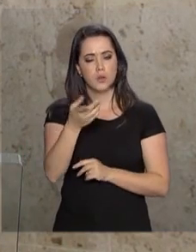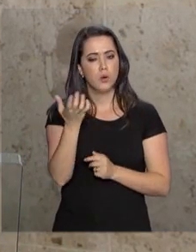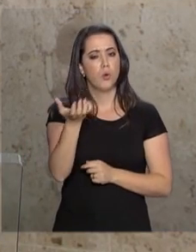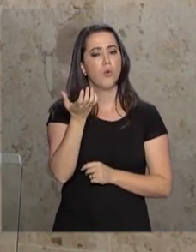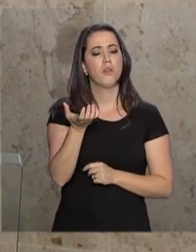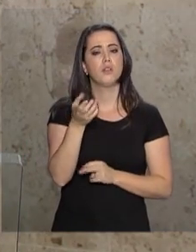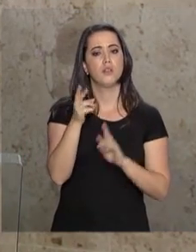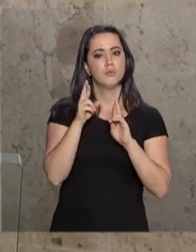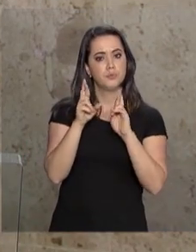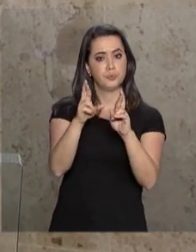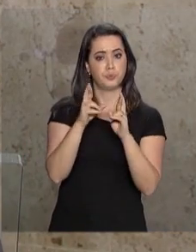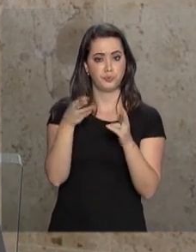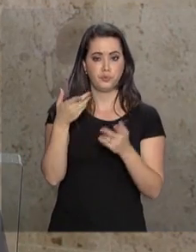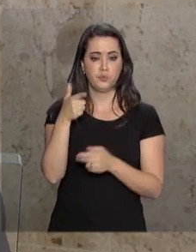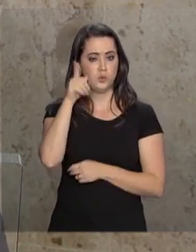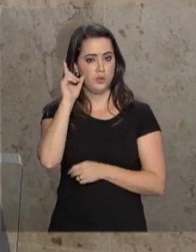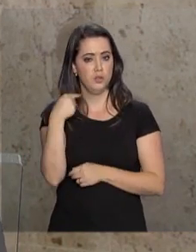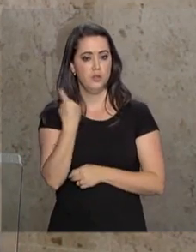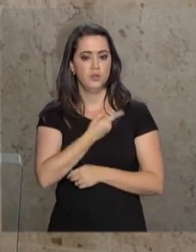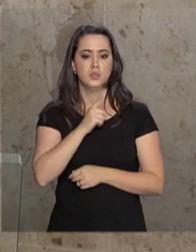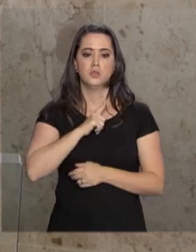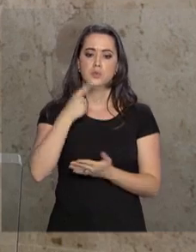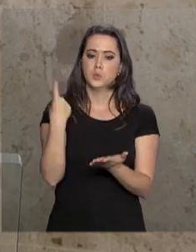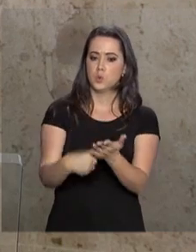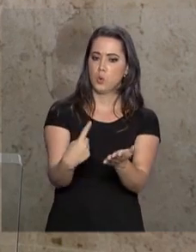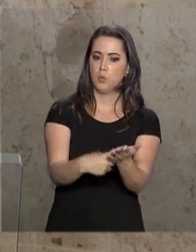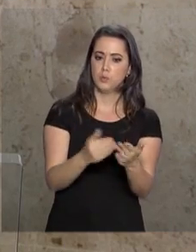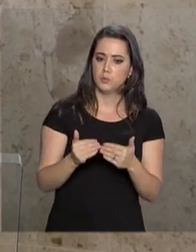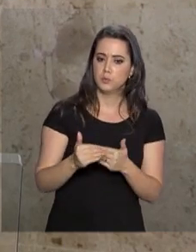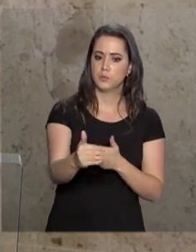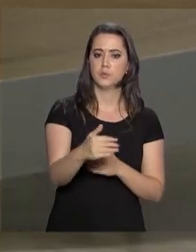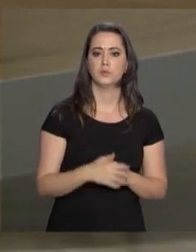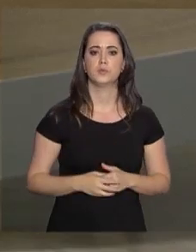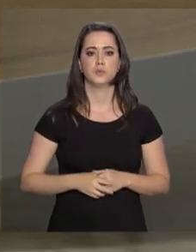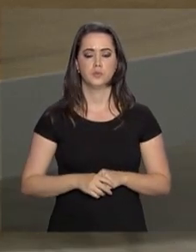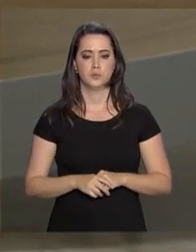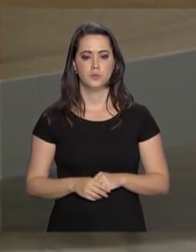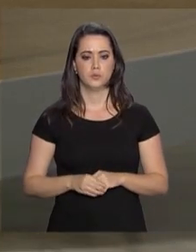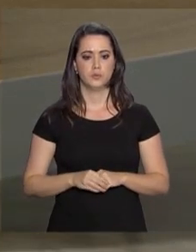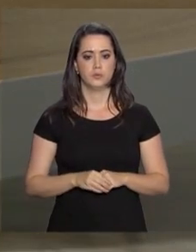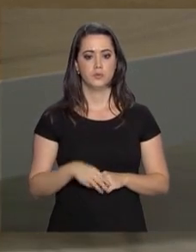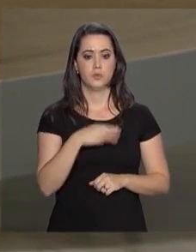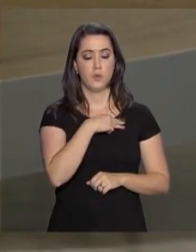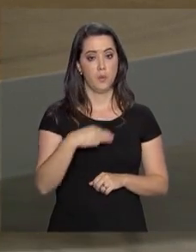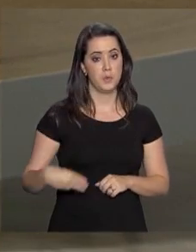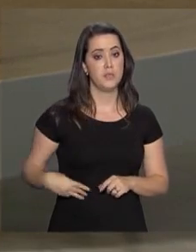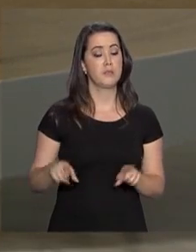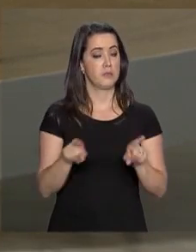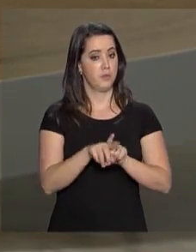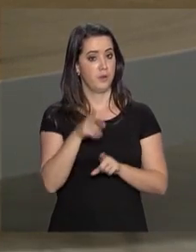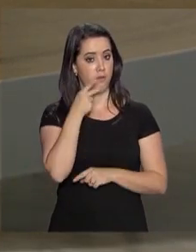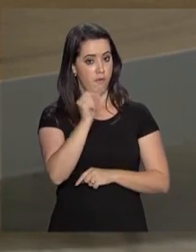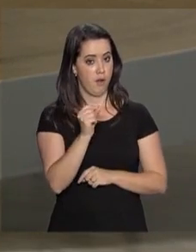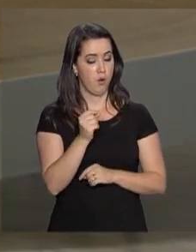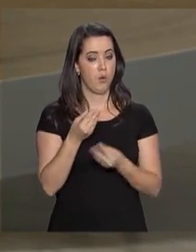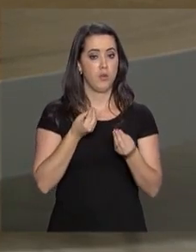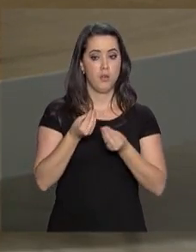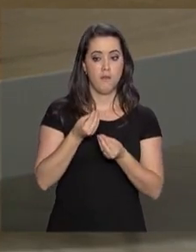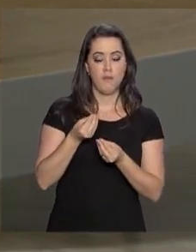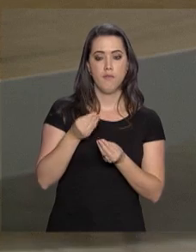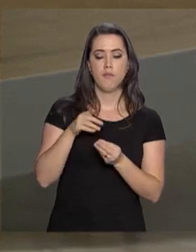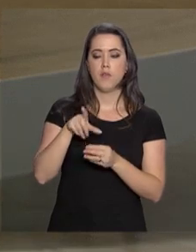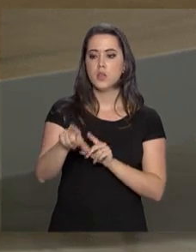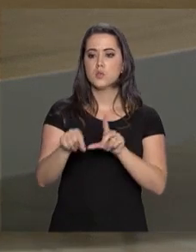no dia de ontem, e que nós temos o compromisso de pôr em prática. O Onyx Lorenzoni disse ainda que vai orientar,